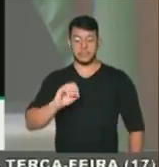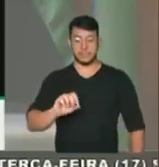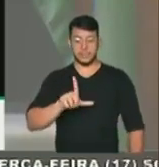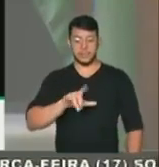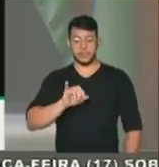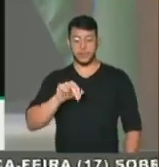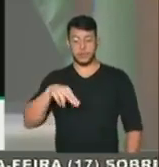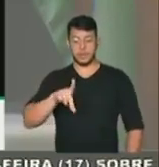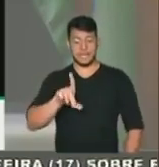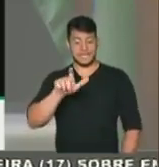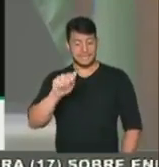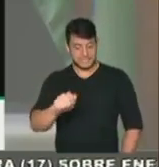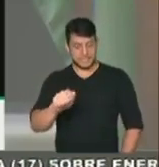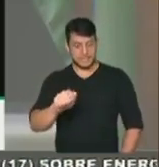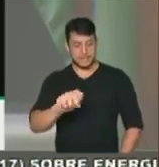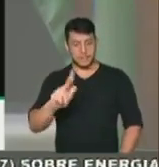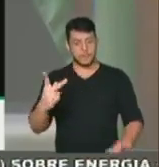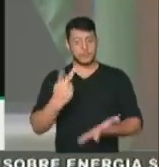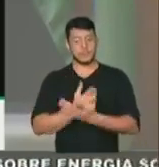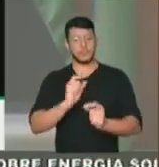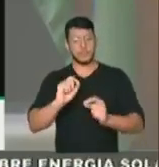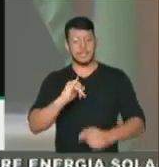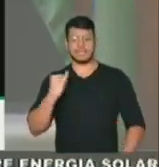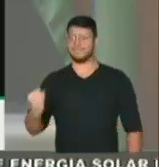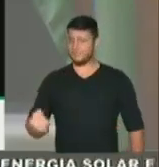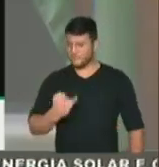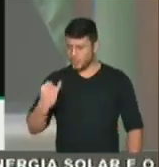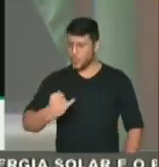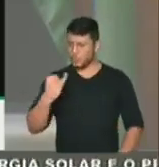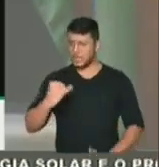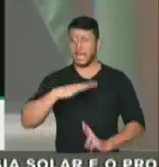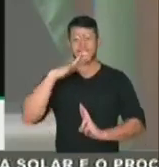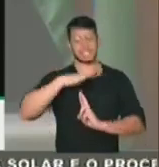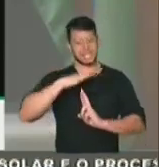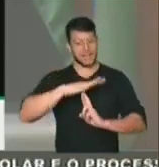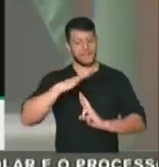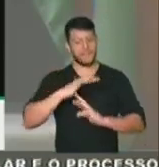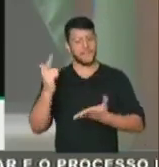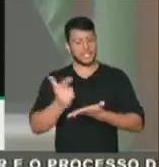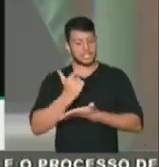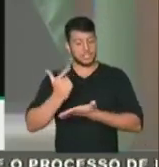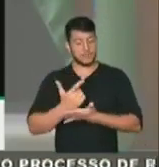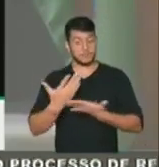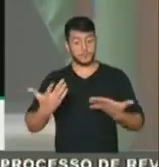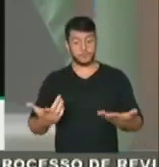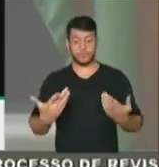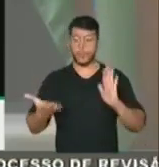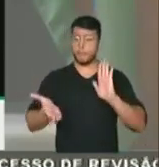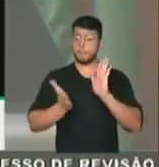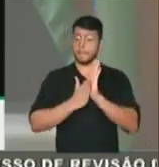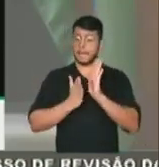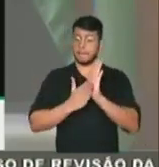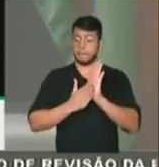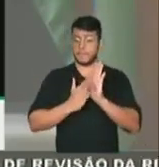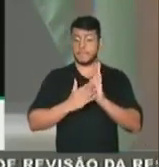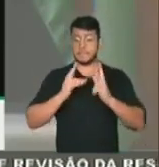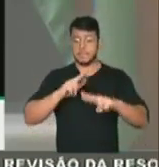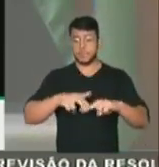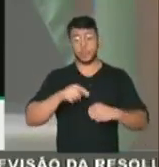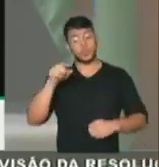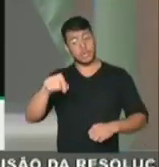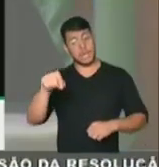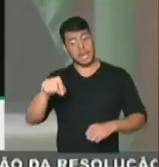ver como é importante uma feira de livros. Quero parabenizar o presidente dessa associação, José Alventino, e o